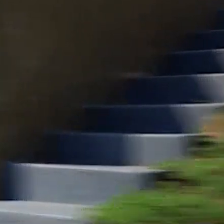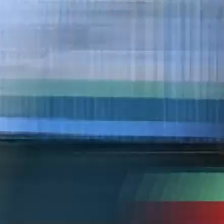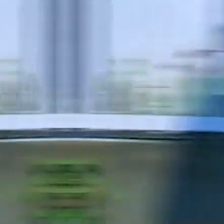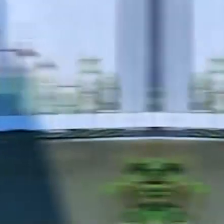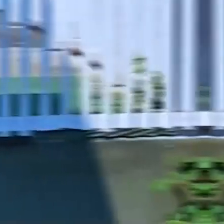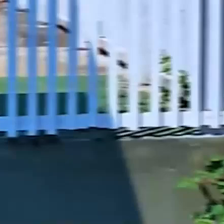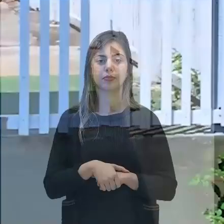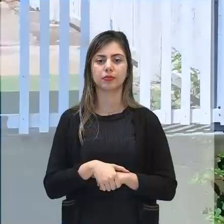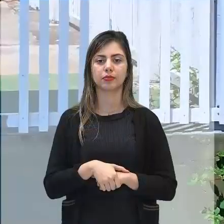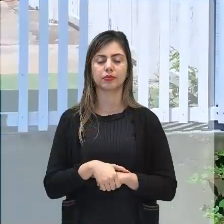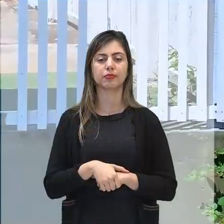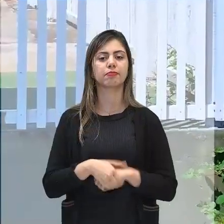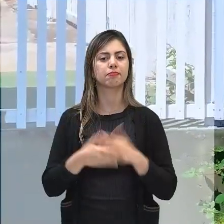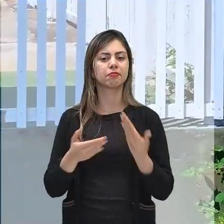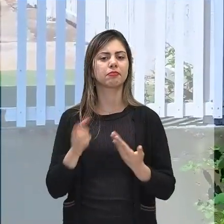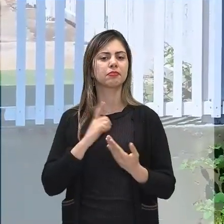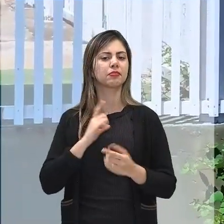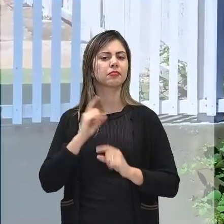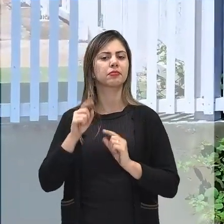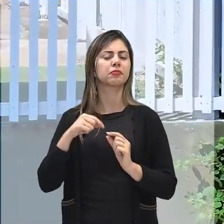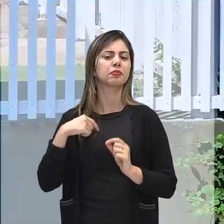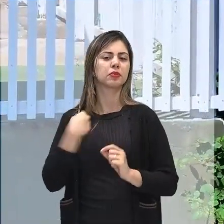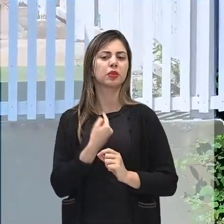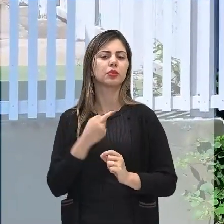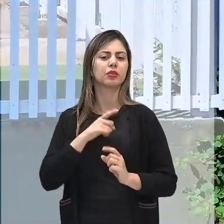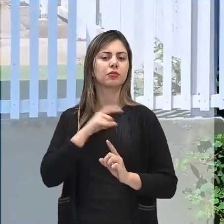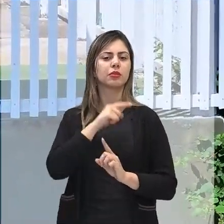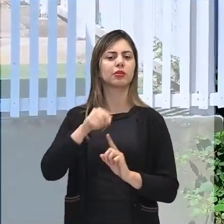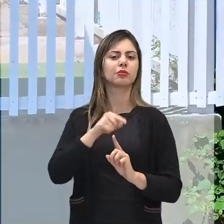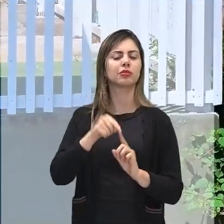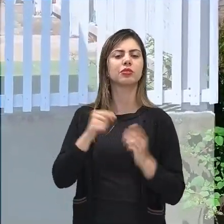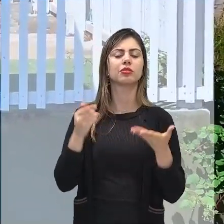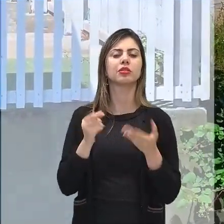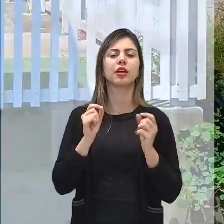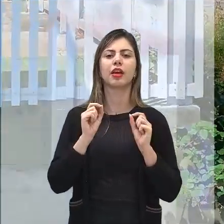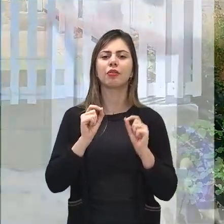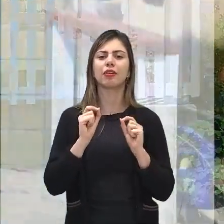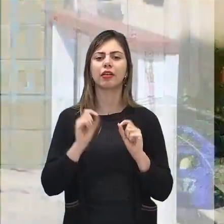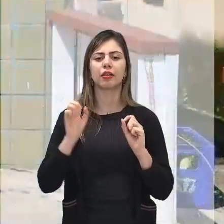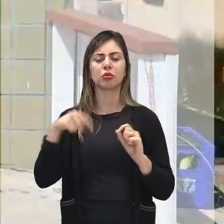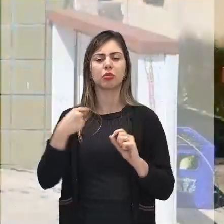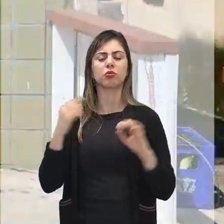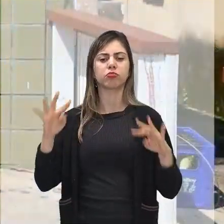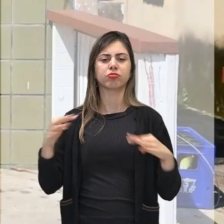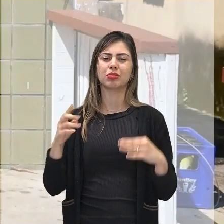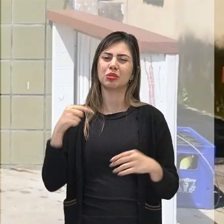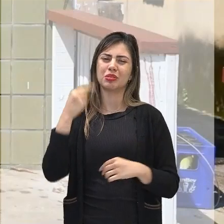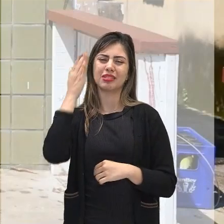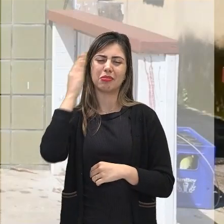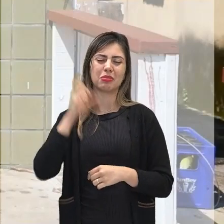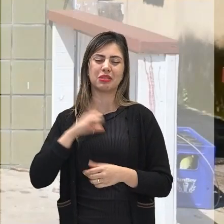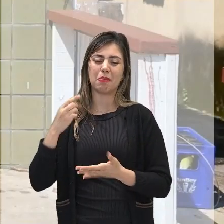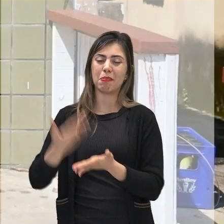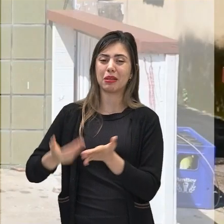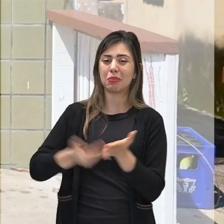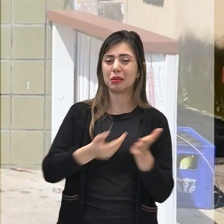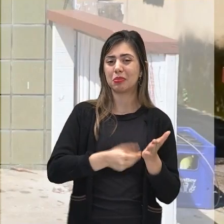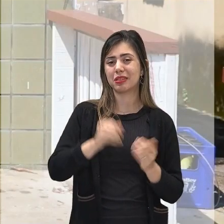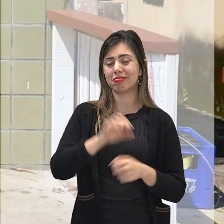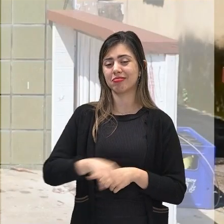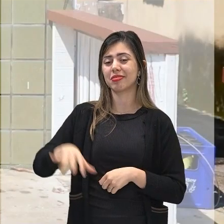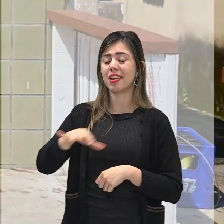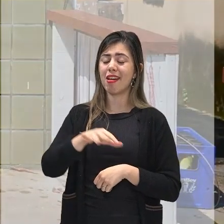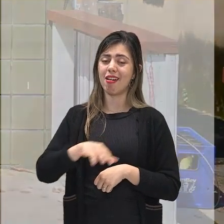A gente busca manter as nossas tradições de uma forma mais visível hoje. Nós temos muitas perdas no bairro da Praça 14. O